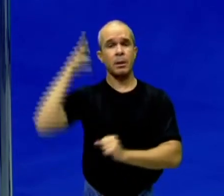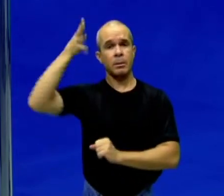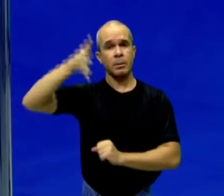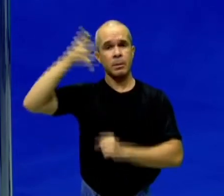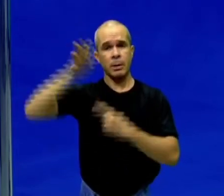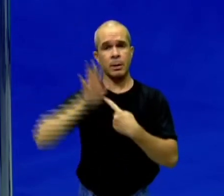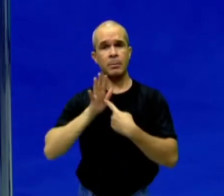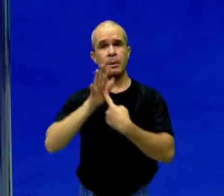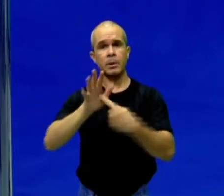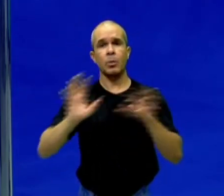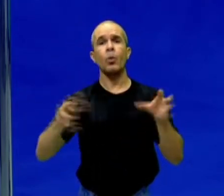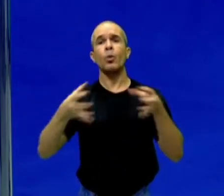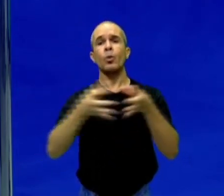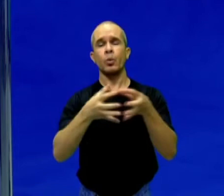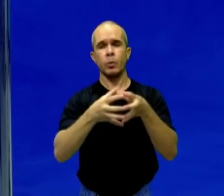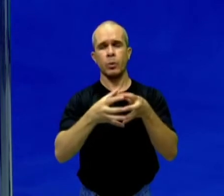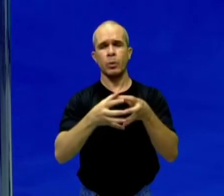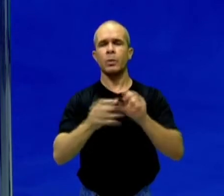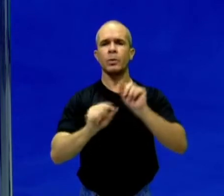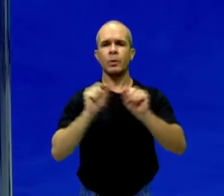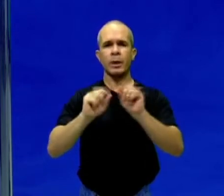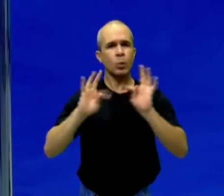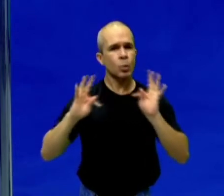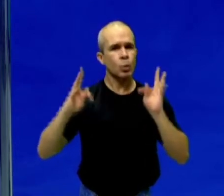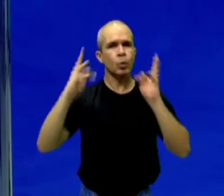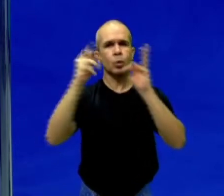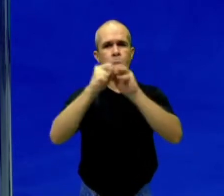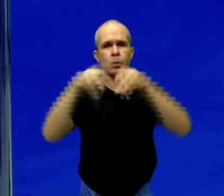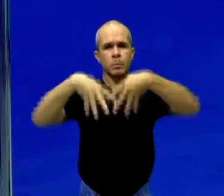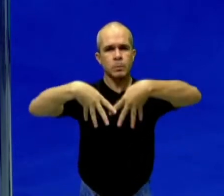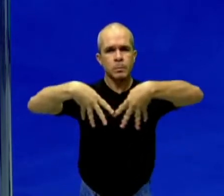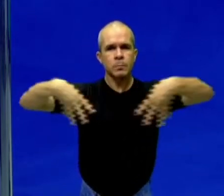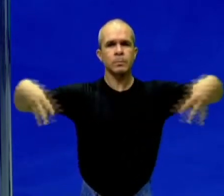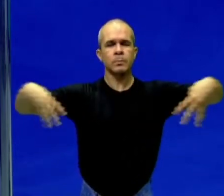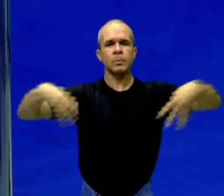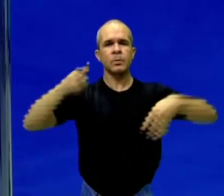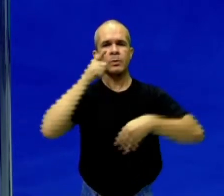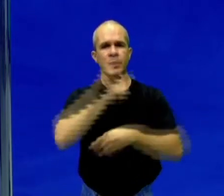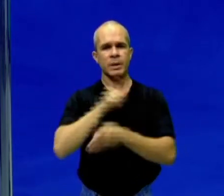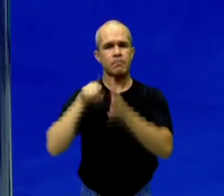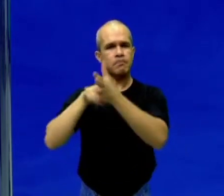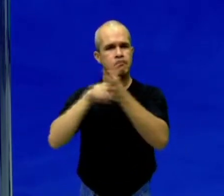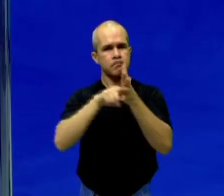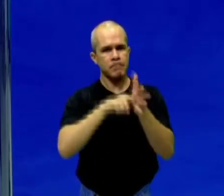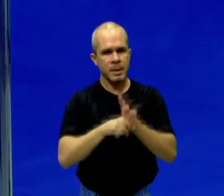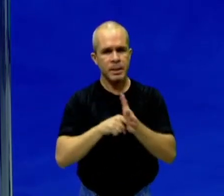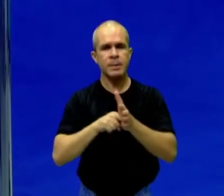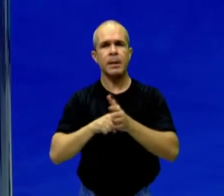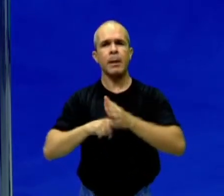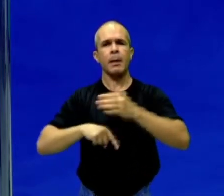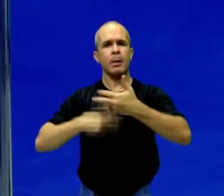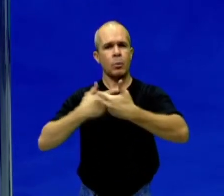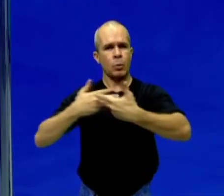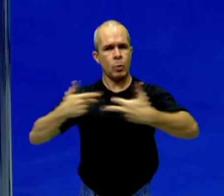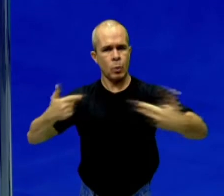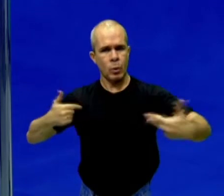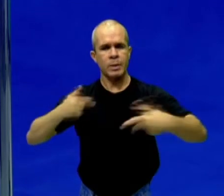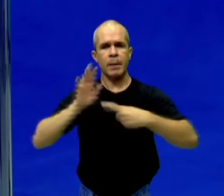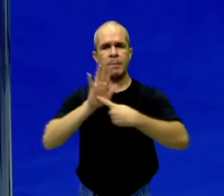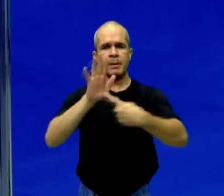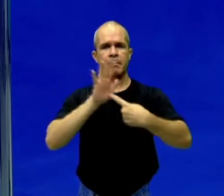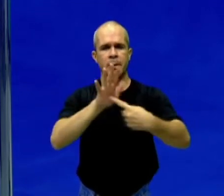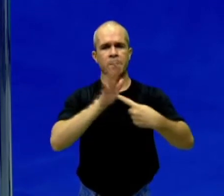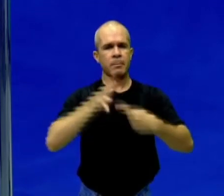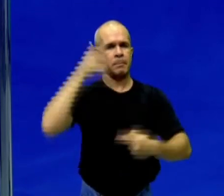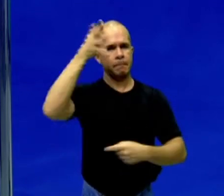clássica grupal, onde todos os indivíduos organizam o material e façam a devida seleção. Então,